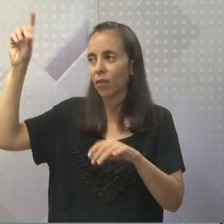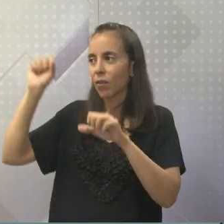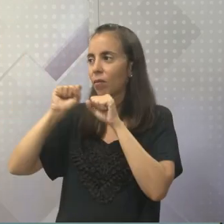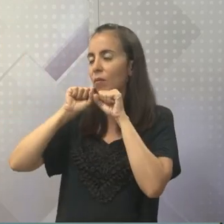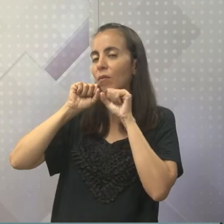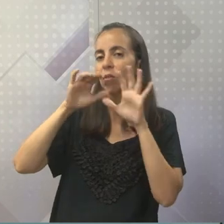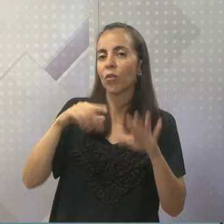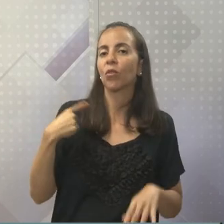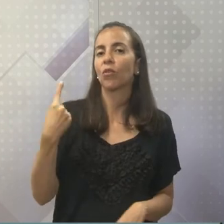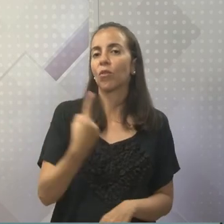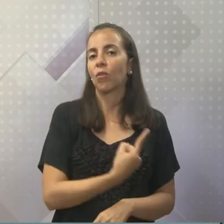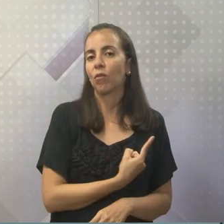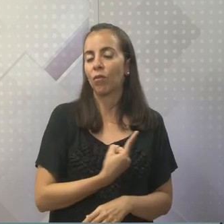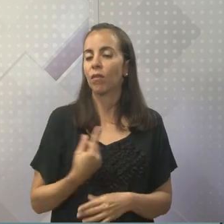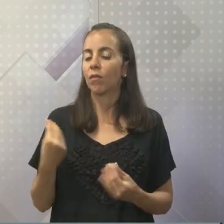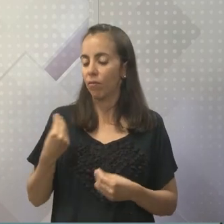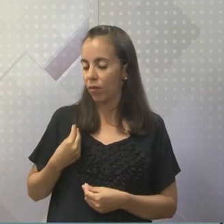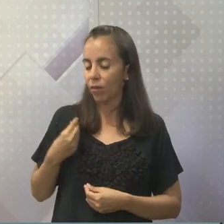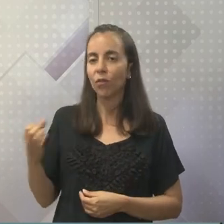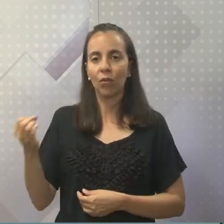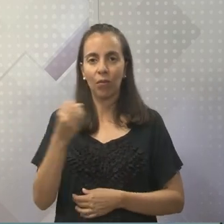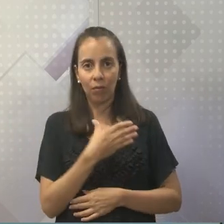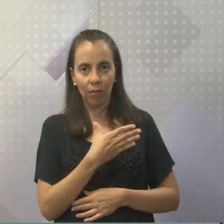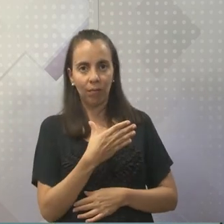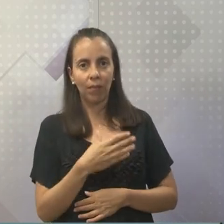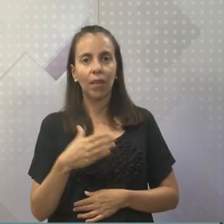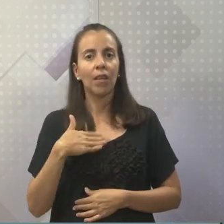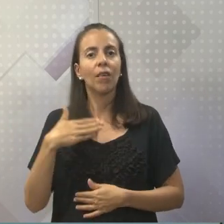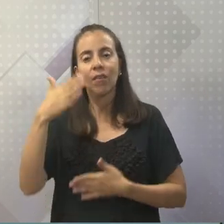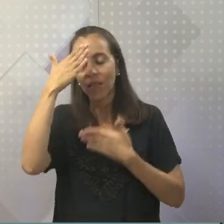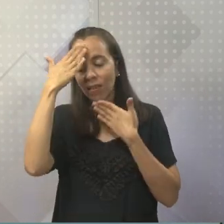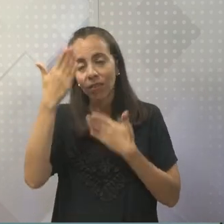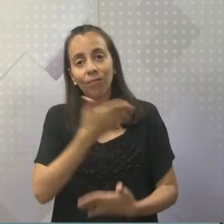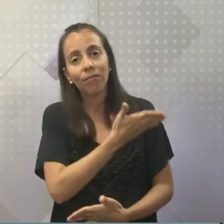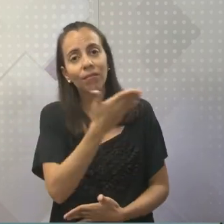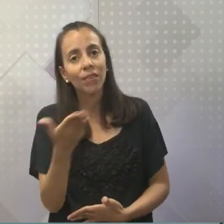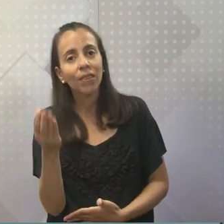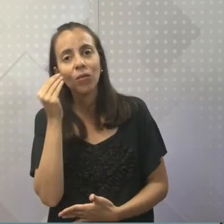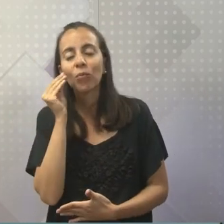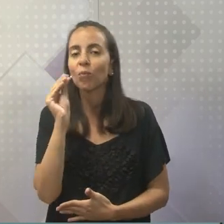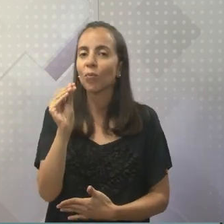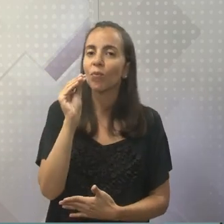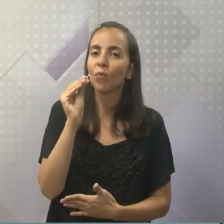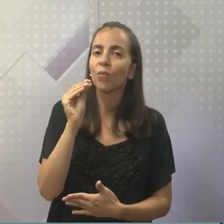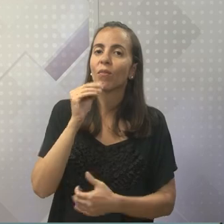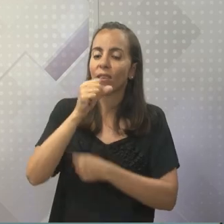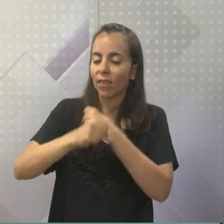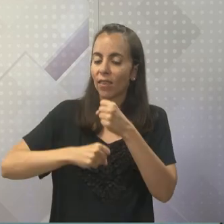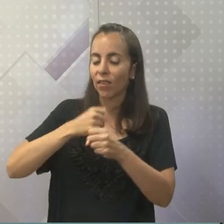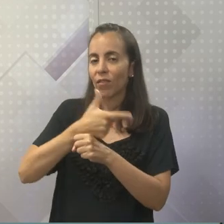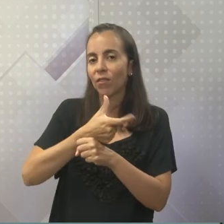vida. Então, eu agradeço muito a vocês. Um beijo no coração e até 2021.